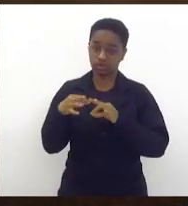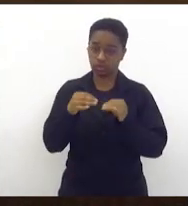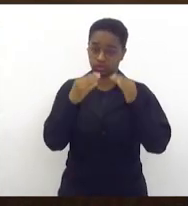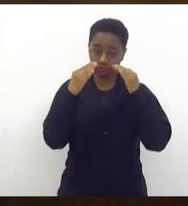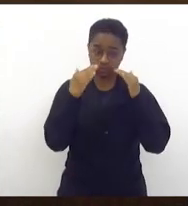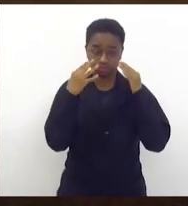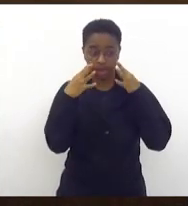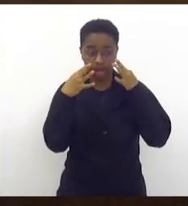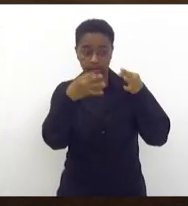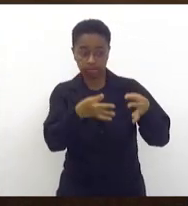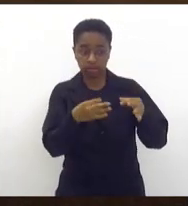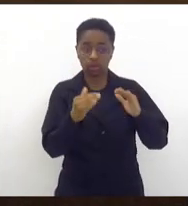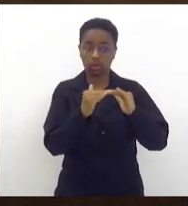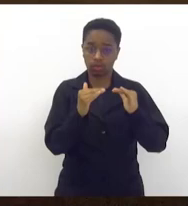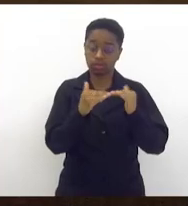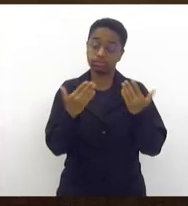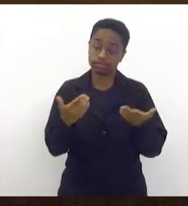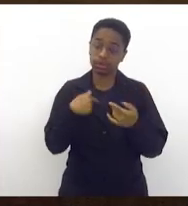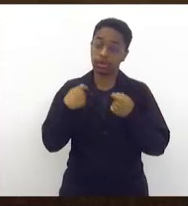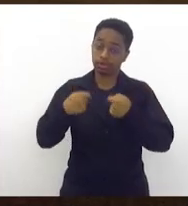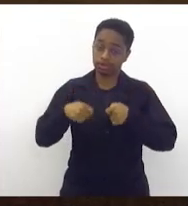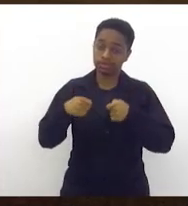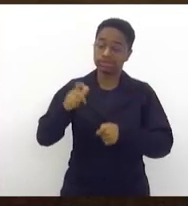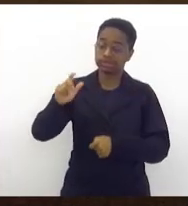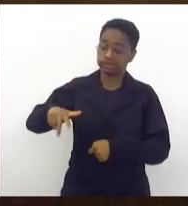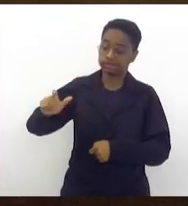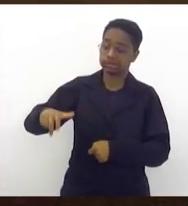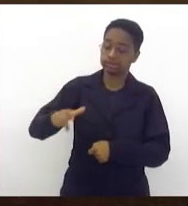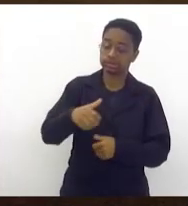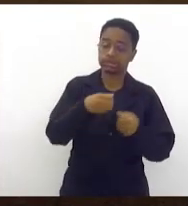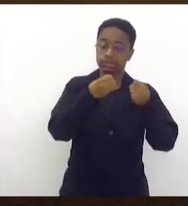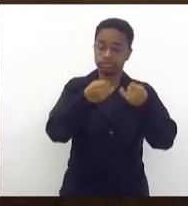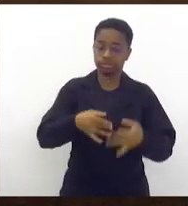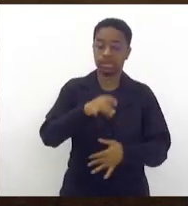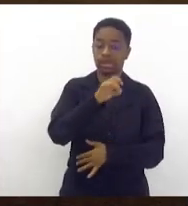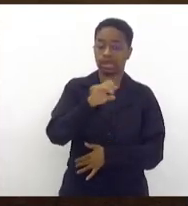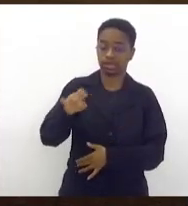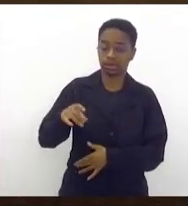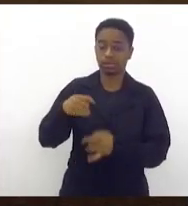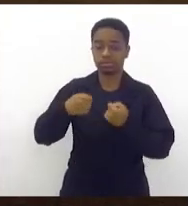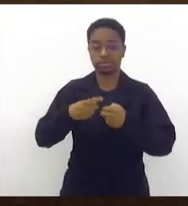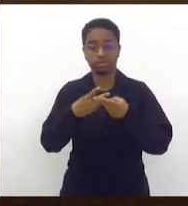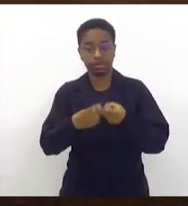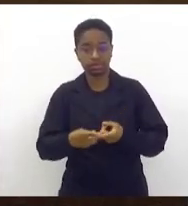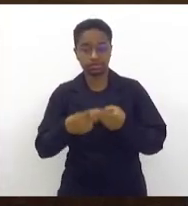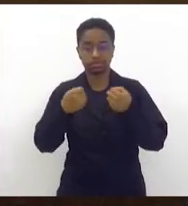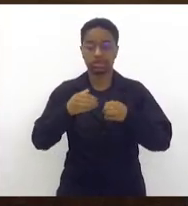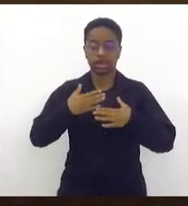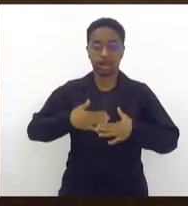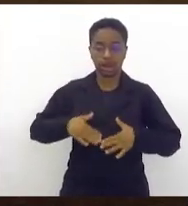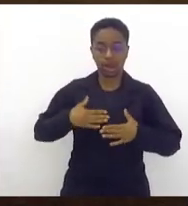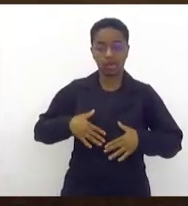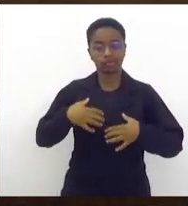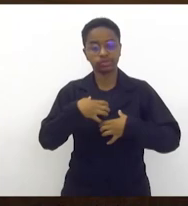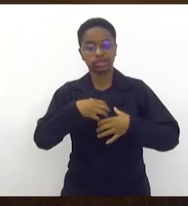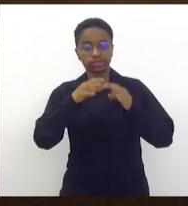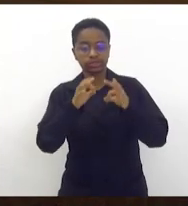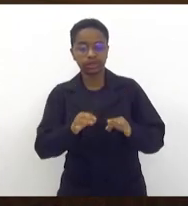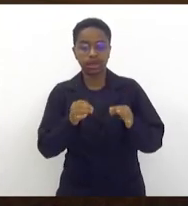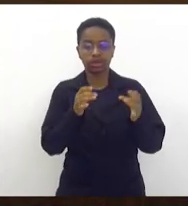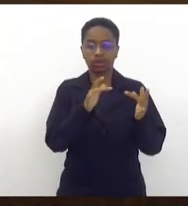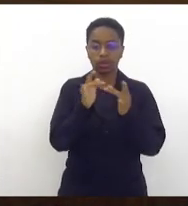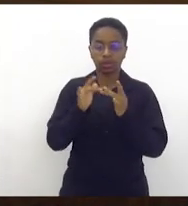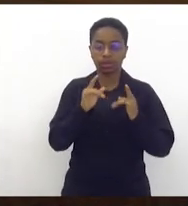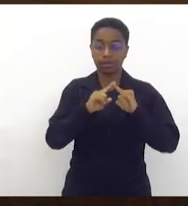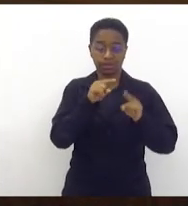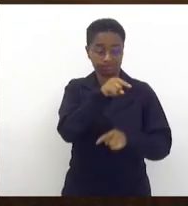imediatamente. Eu tenho que fazer uma peregrinação, explicar com paciência, calma, com jeitinho, mas a palavra